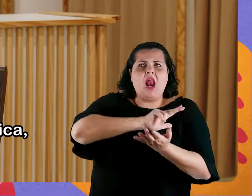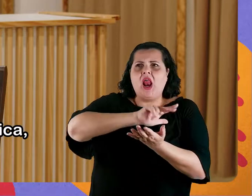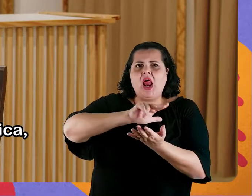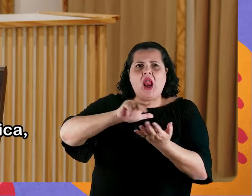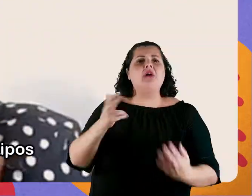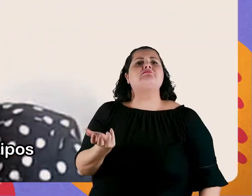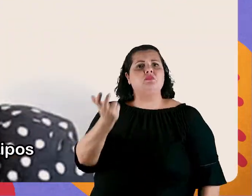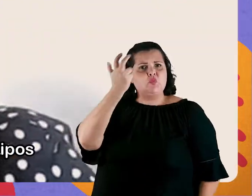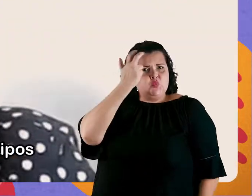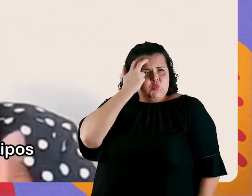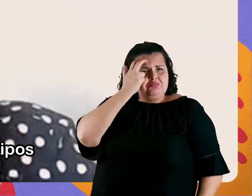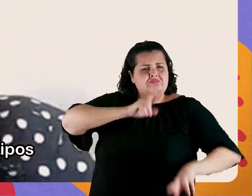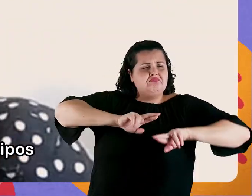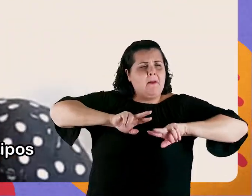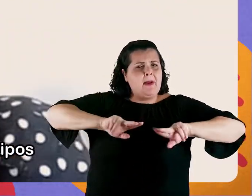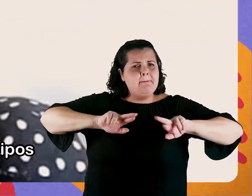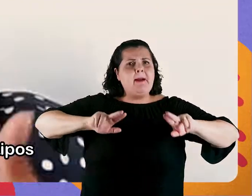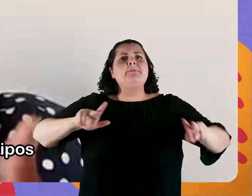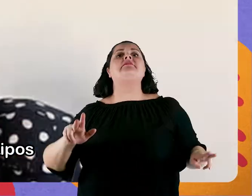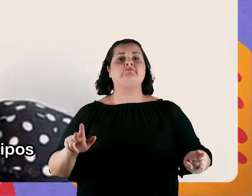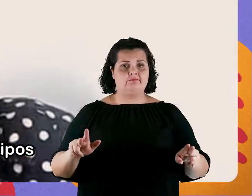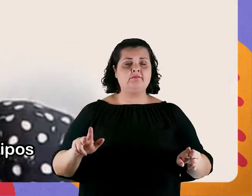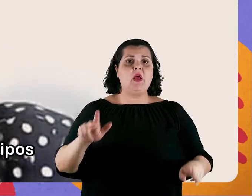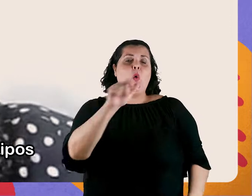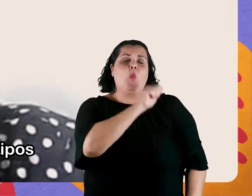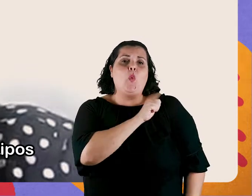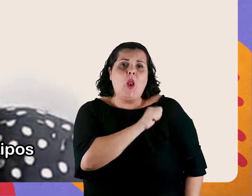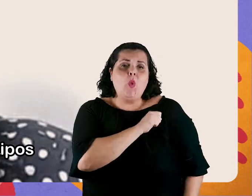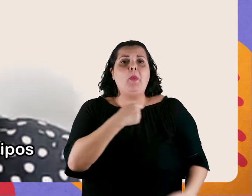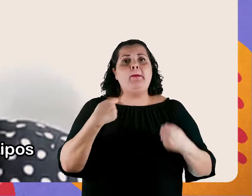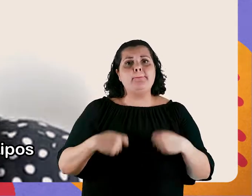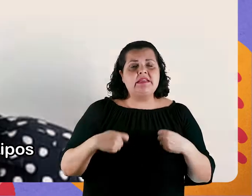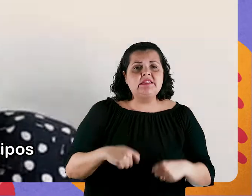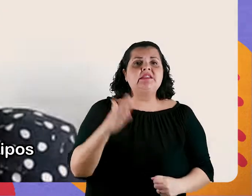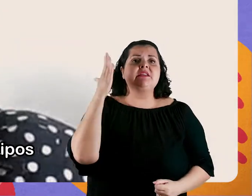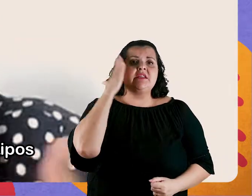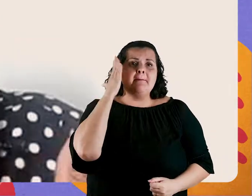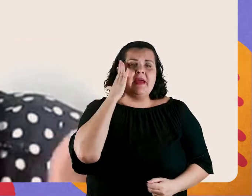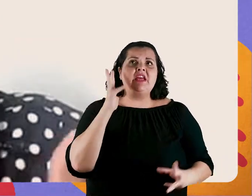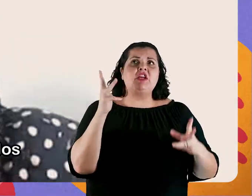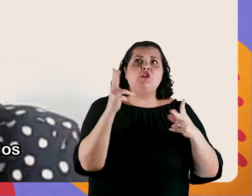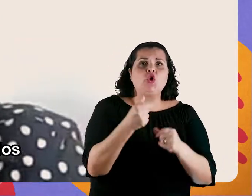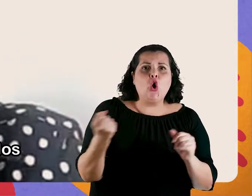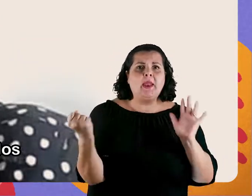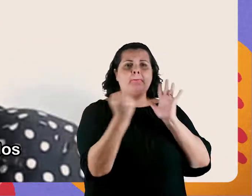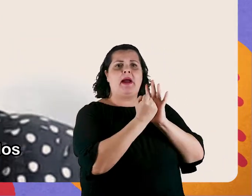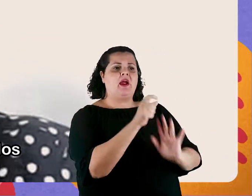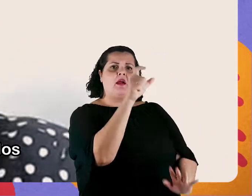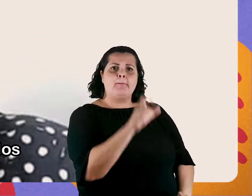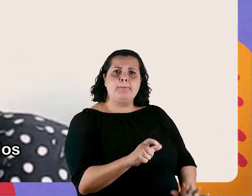muito vasta, né? Então, os meus estudantes, eles precisam saber que esses estereótipos são